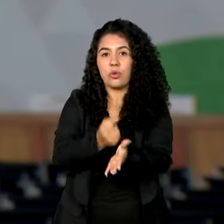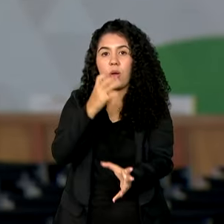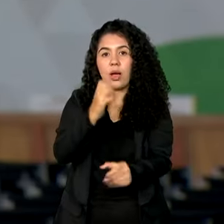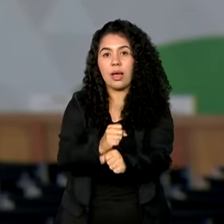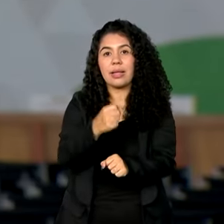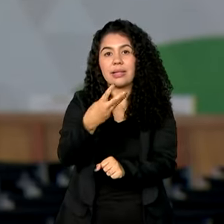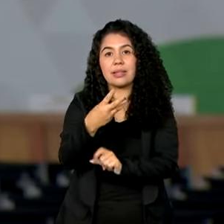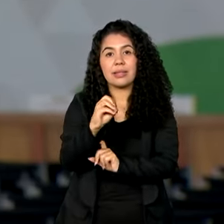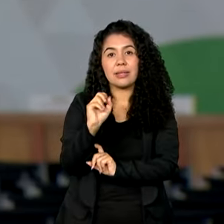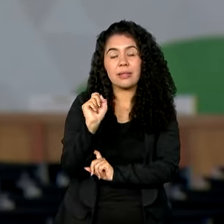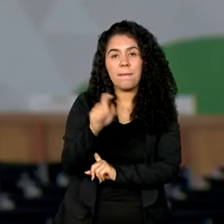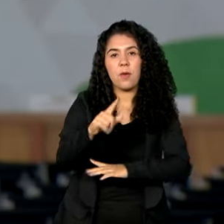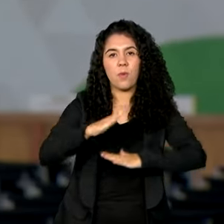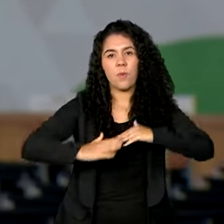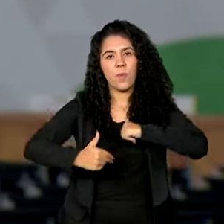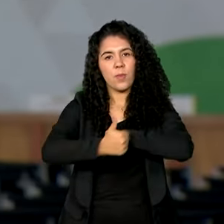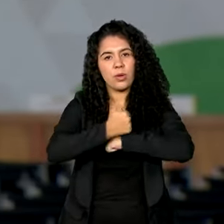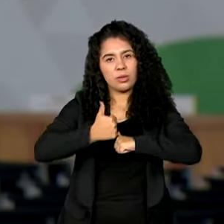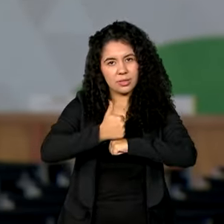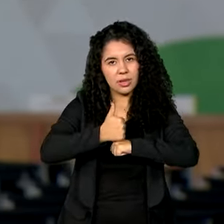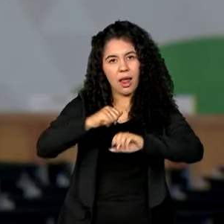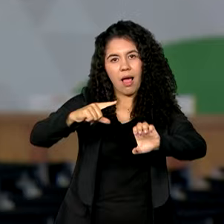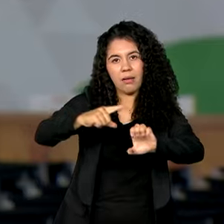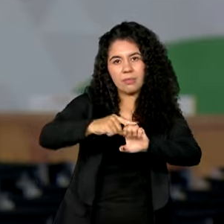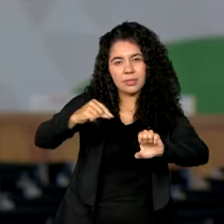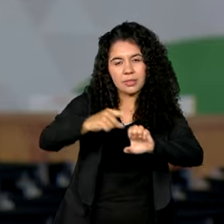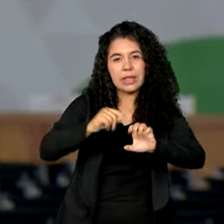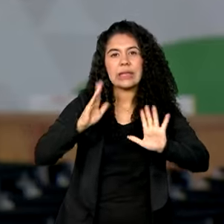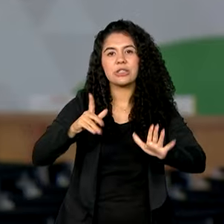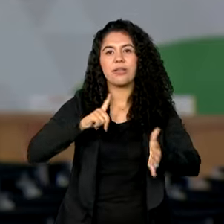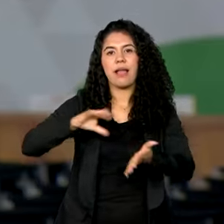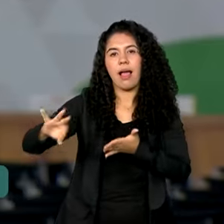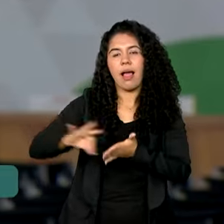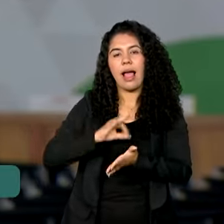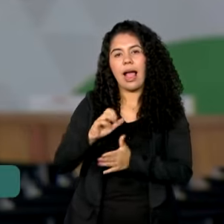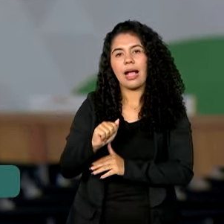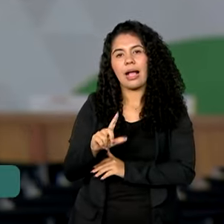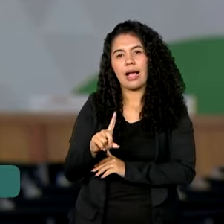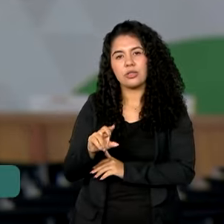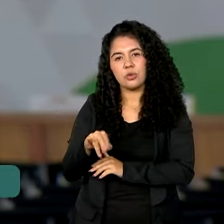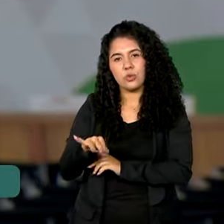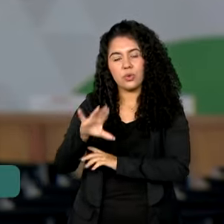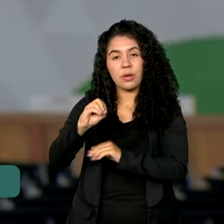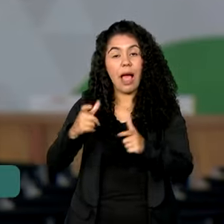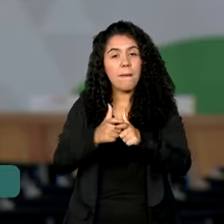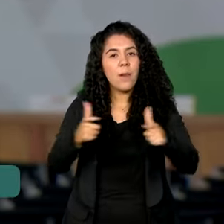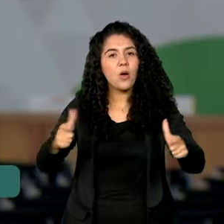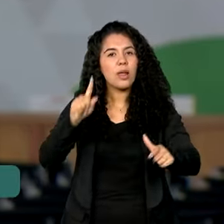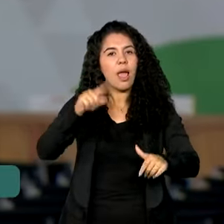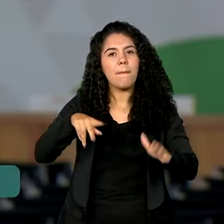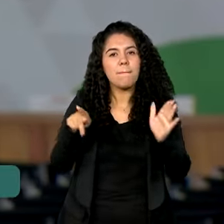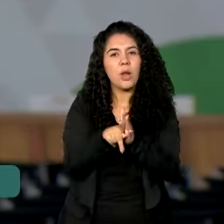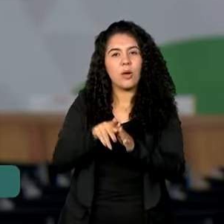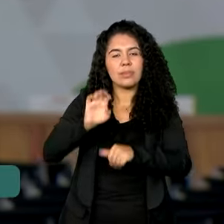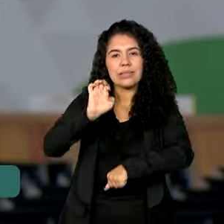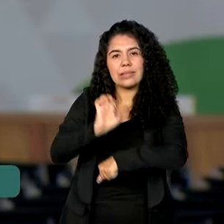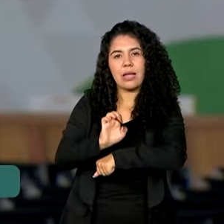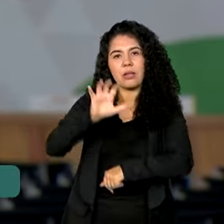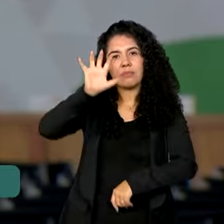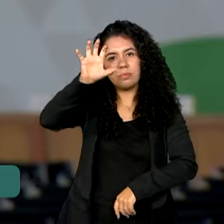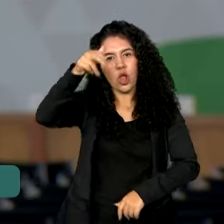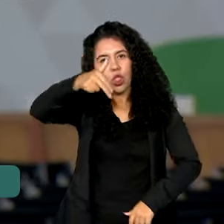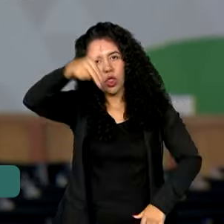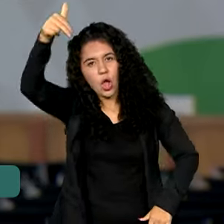empreendedores de baixa renda inscritos no Cadastro Único, a maioria nas regiões Norte e Nordeste, com 60%